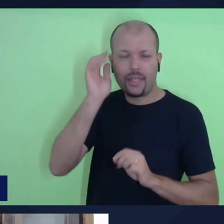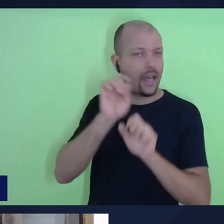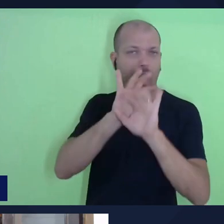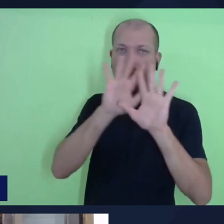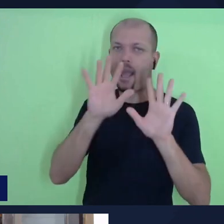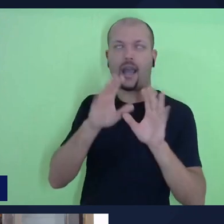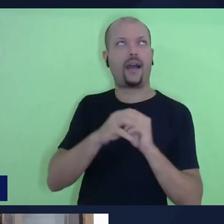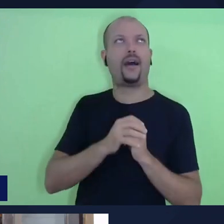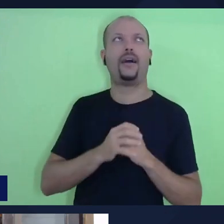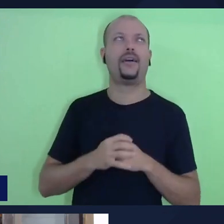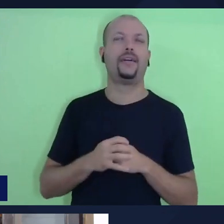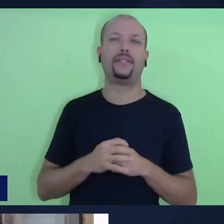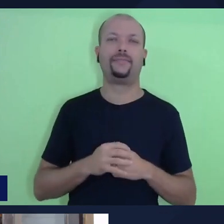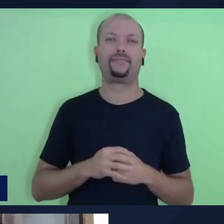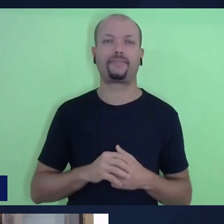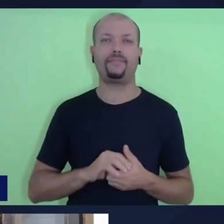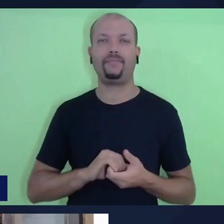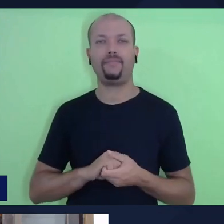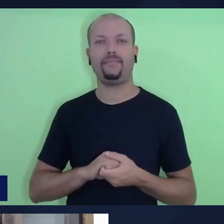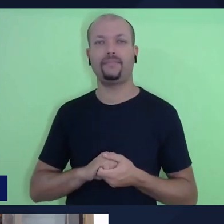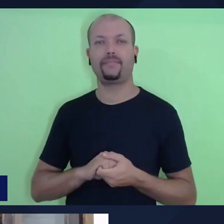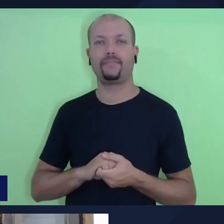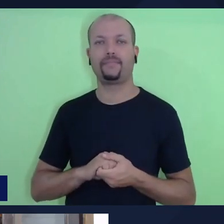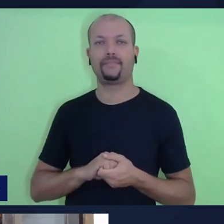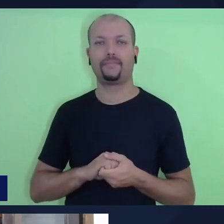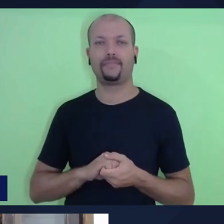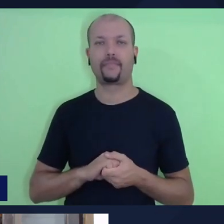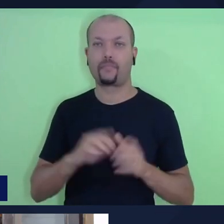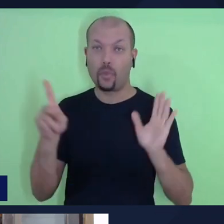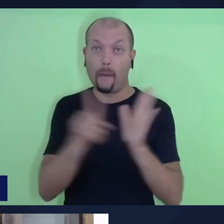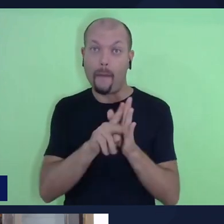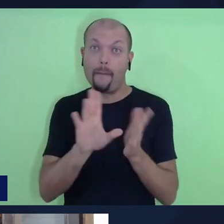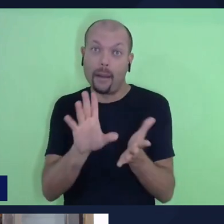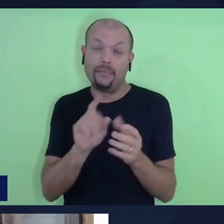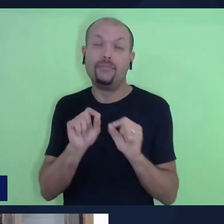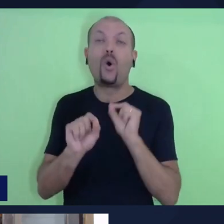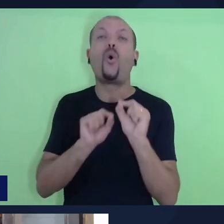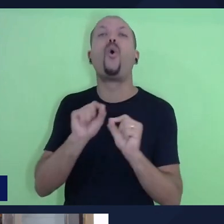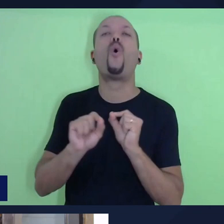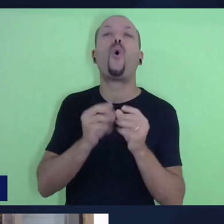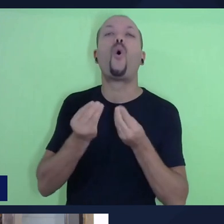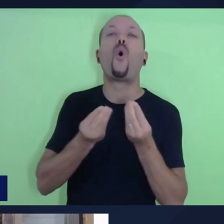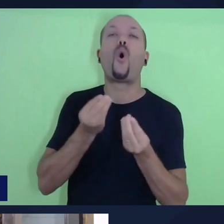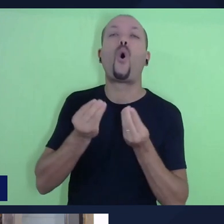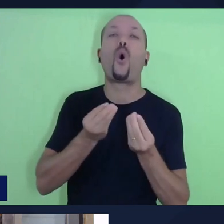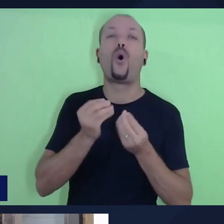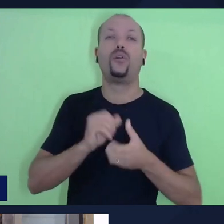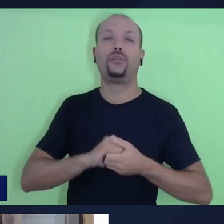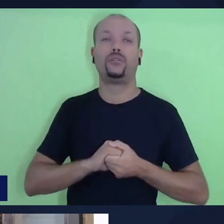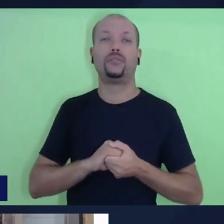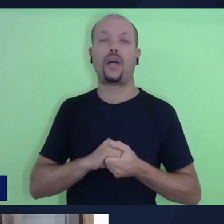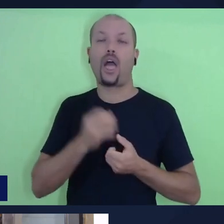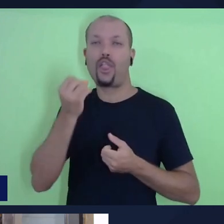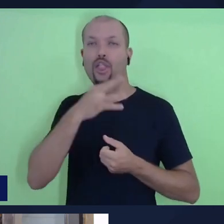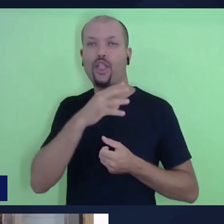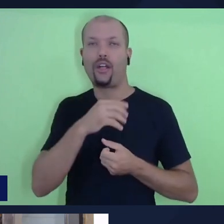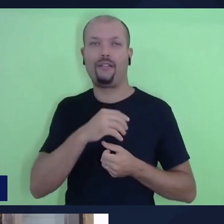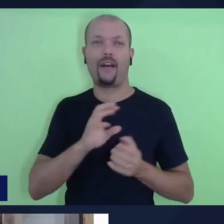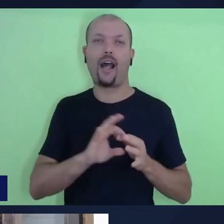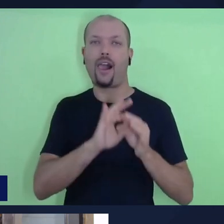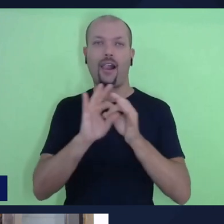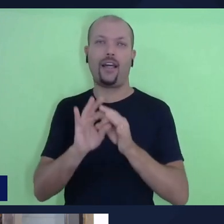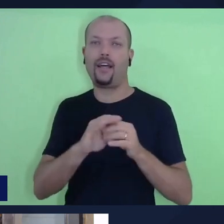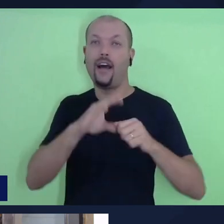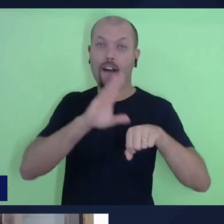mais apropriada, como caracterizada pela nova aliança, que é feita